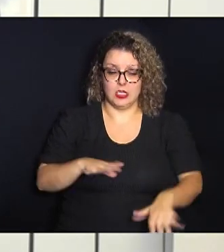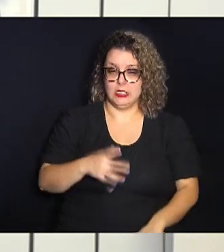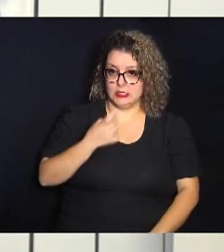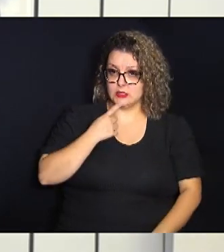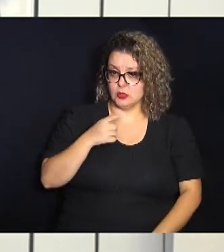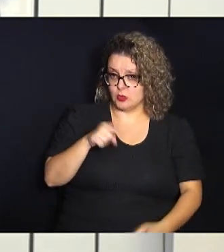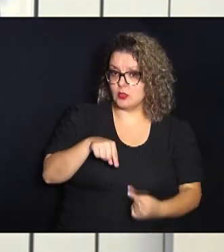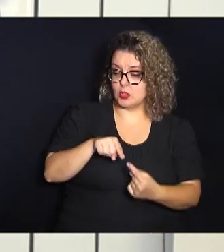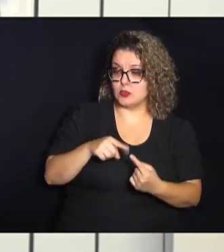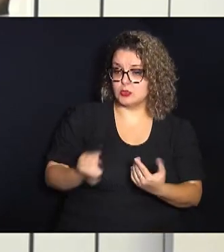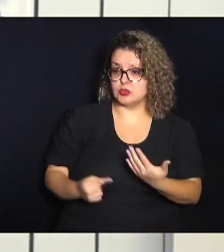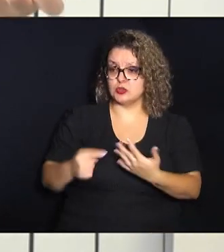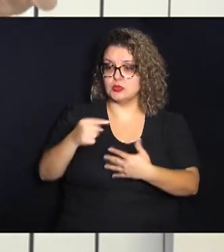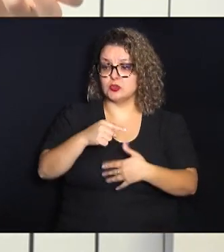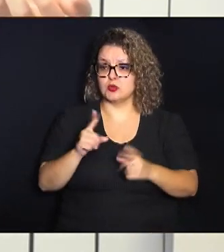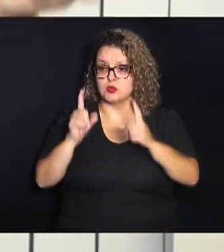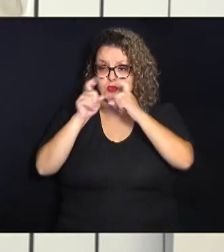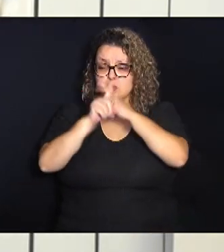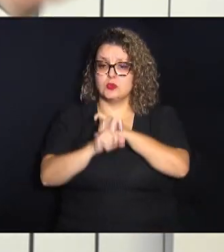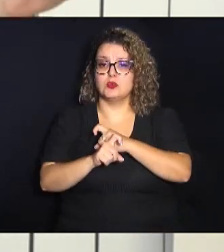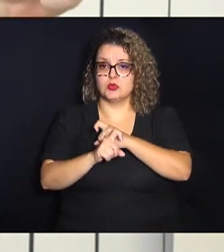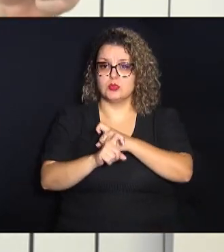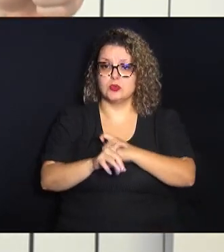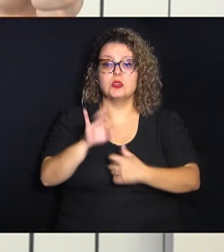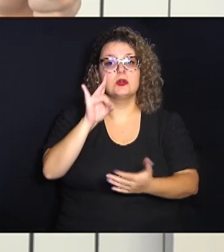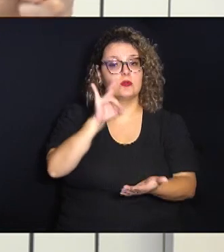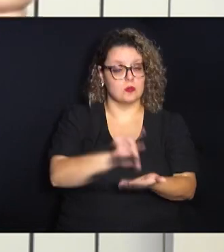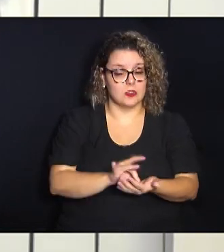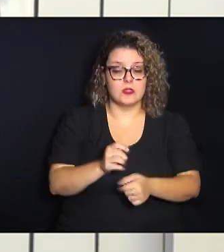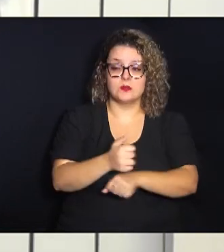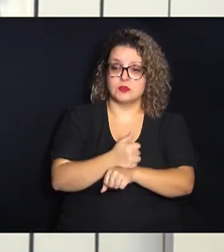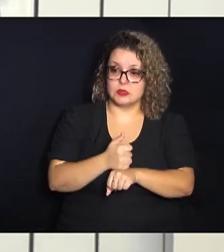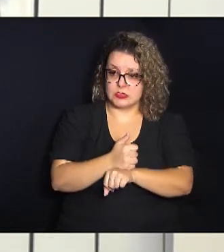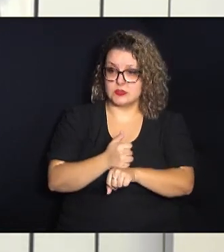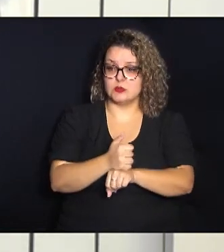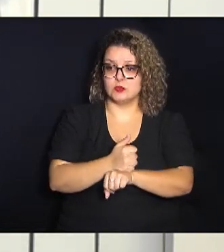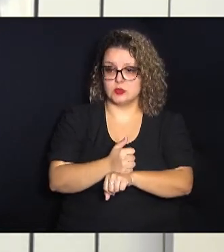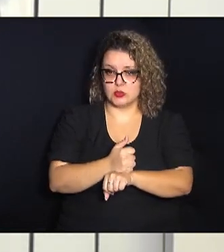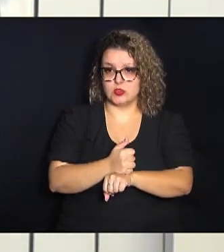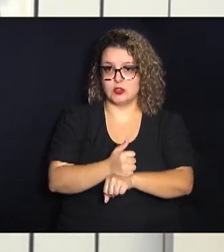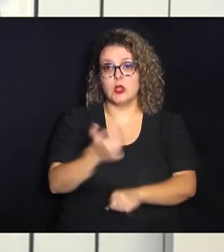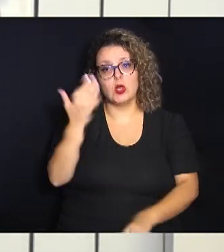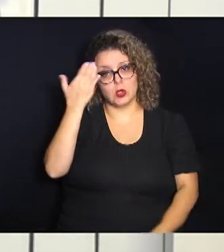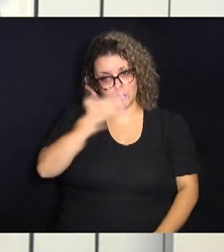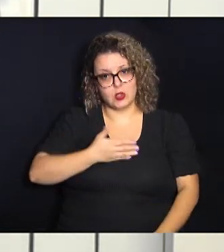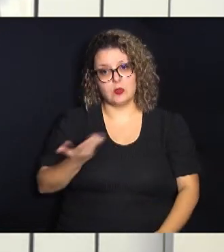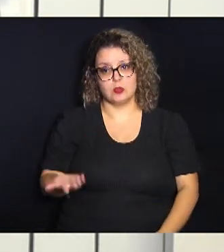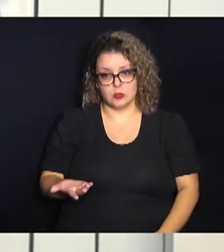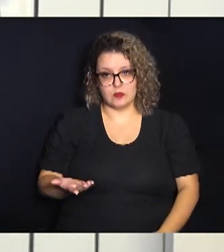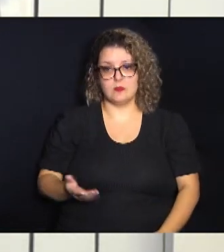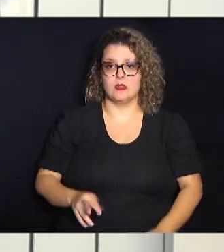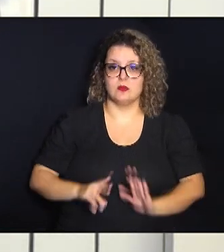foi apontar os desafios do ofício desses profissionais e prováveis soluções.